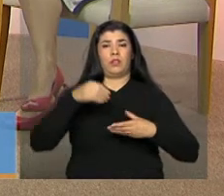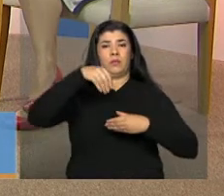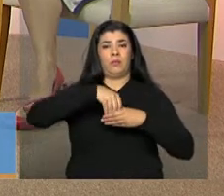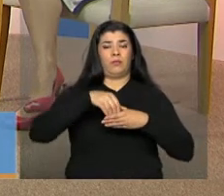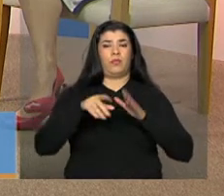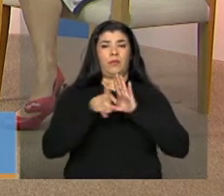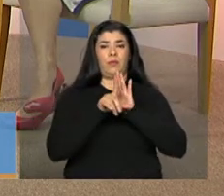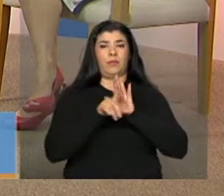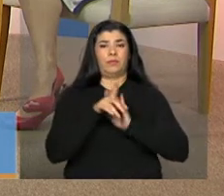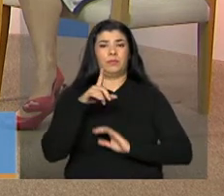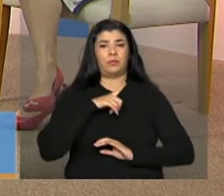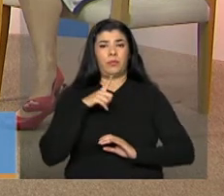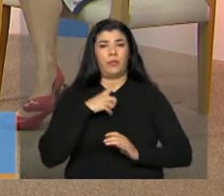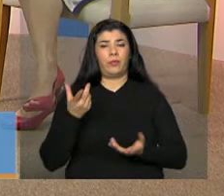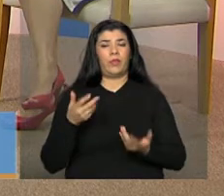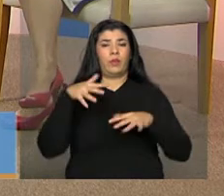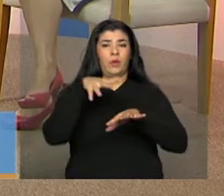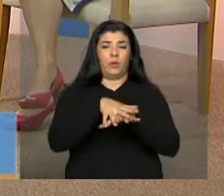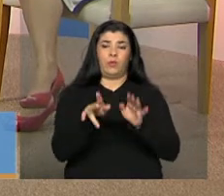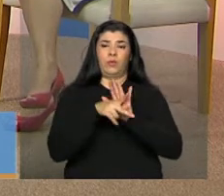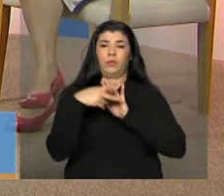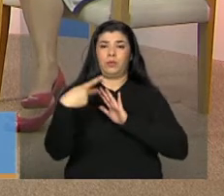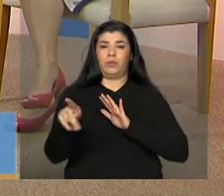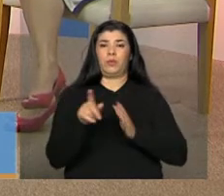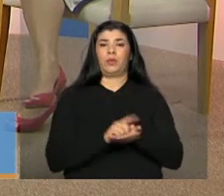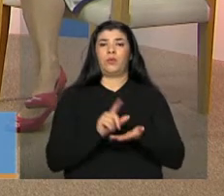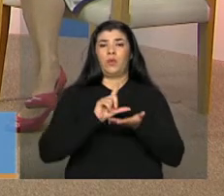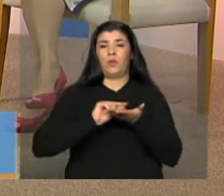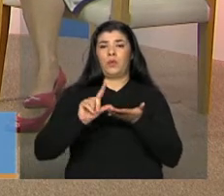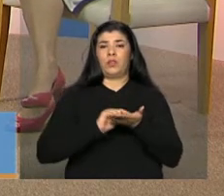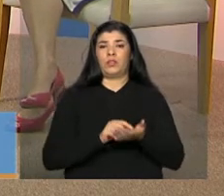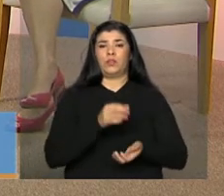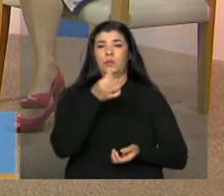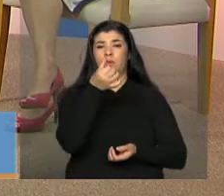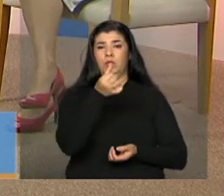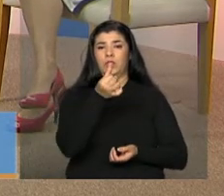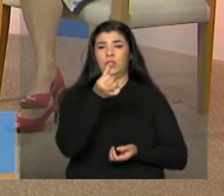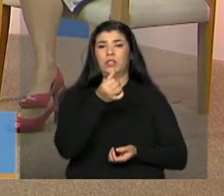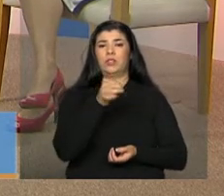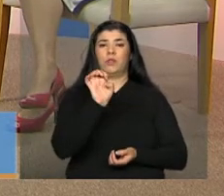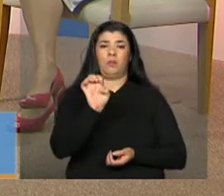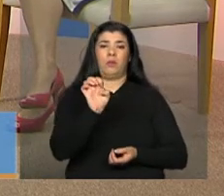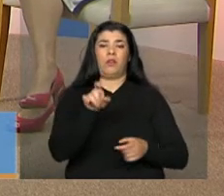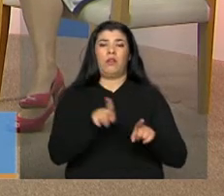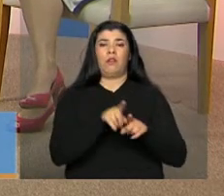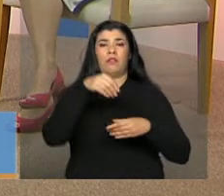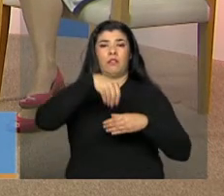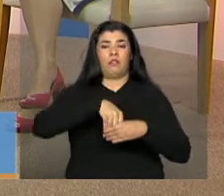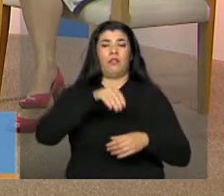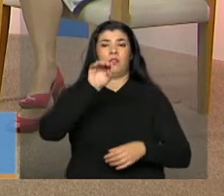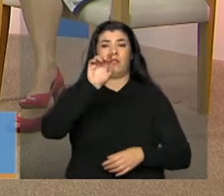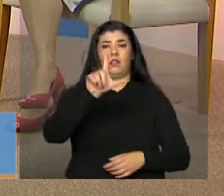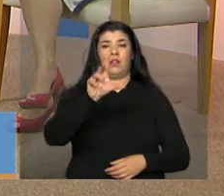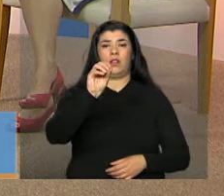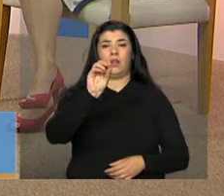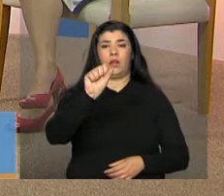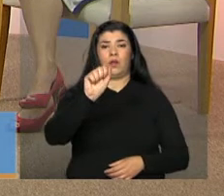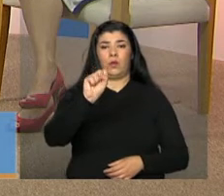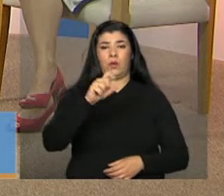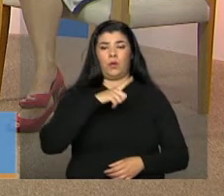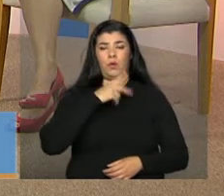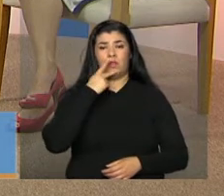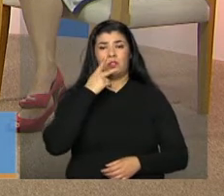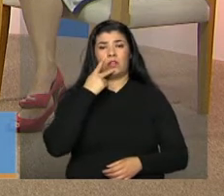inserção do artigo 6º E na LOAS, que possibilita da autorização